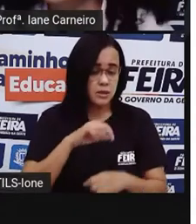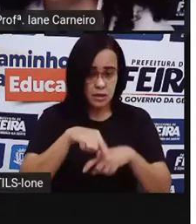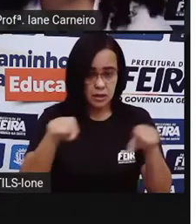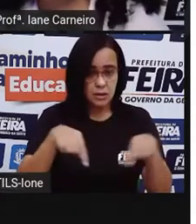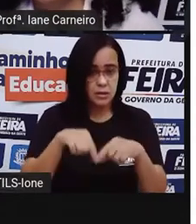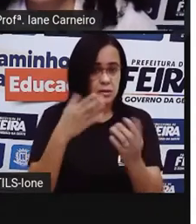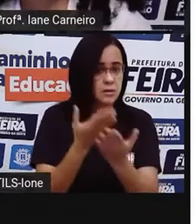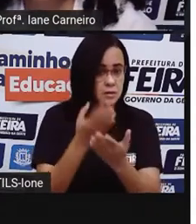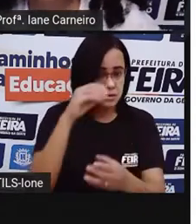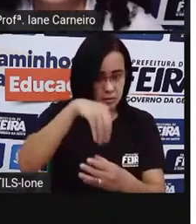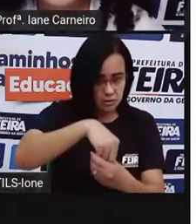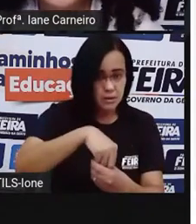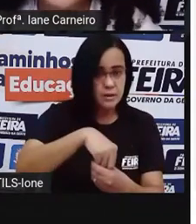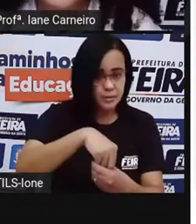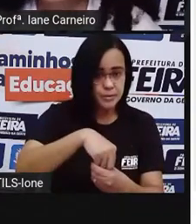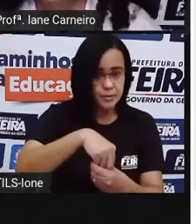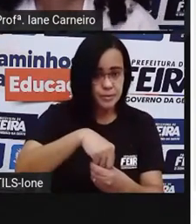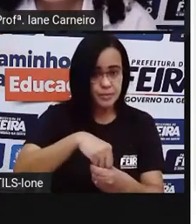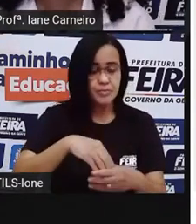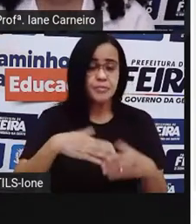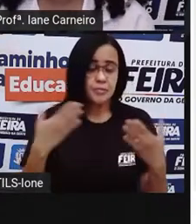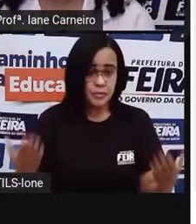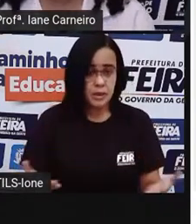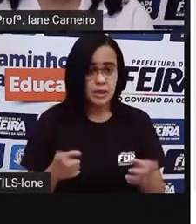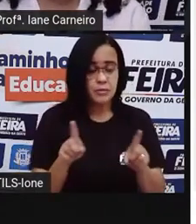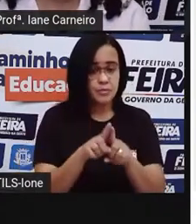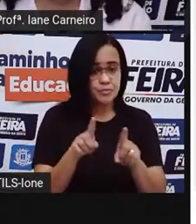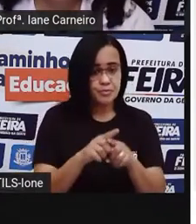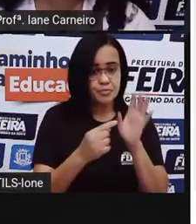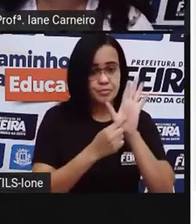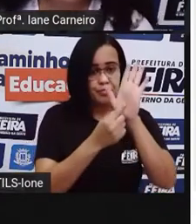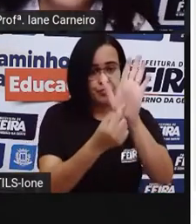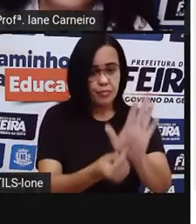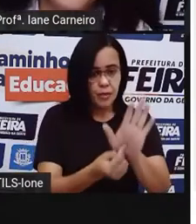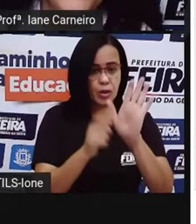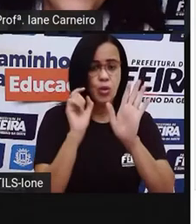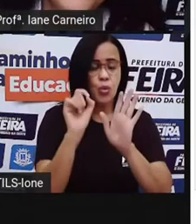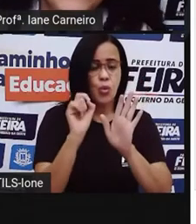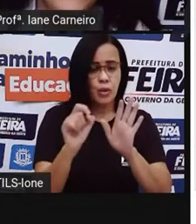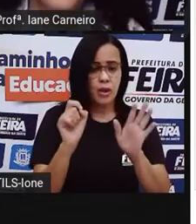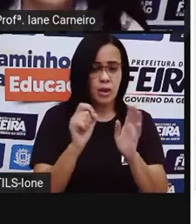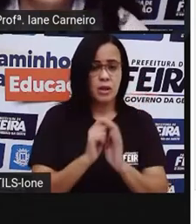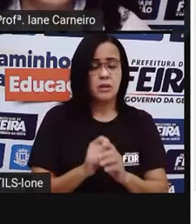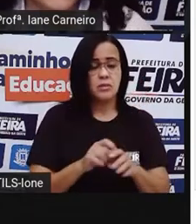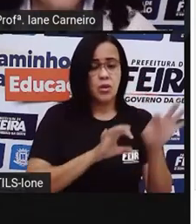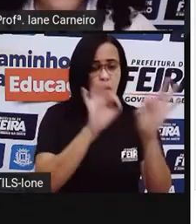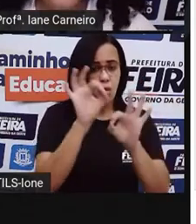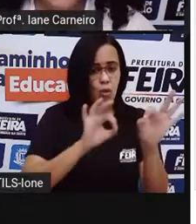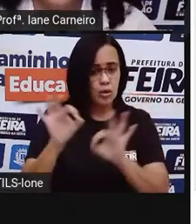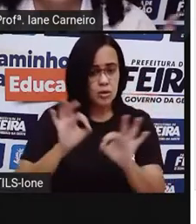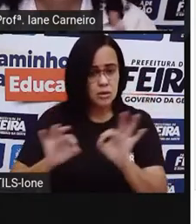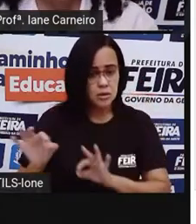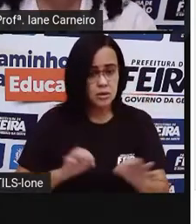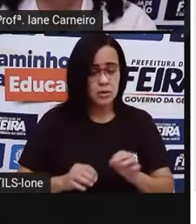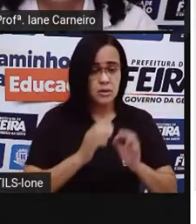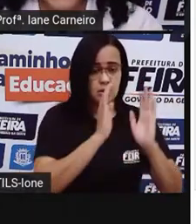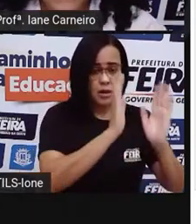pensando nessa organização das cadeiras, né? De uma sala de aula. A Pró trouxe aqui alguns gráficos,